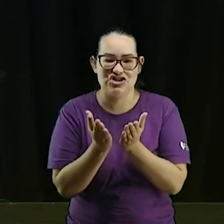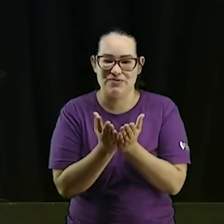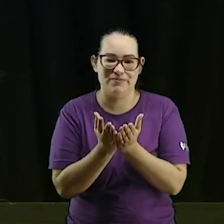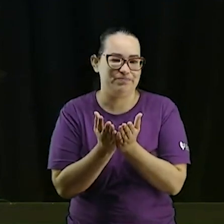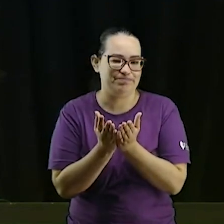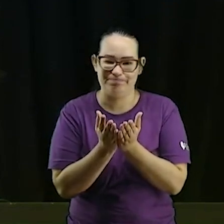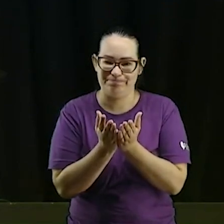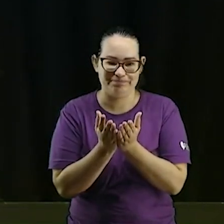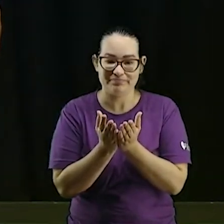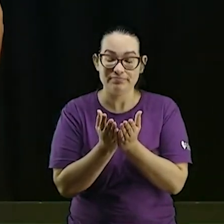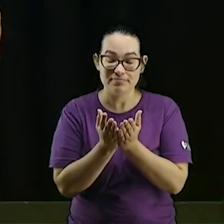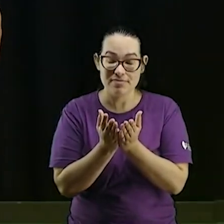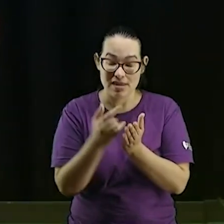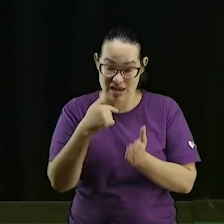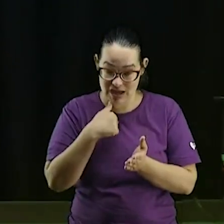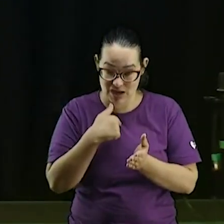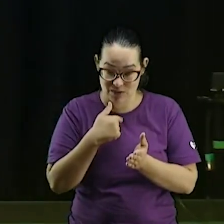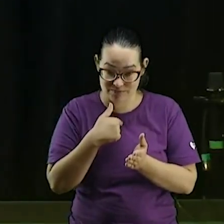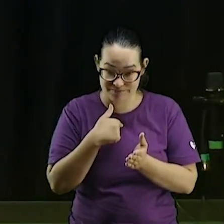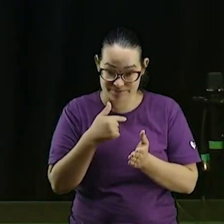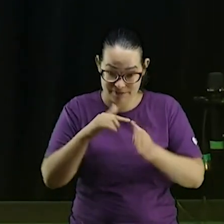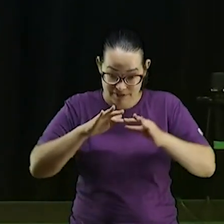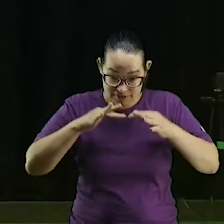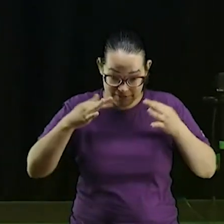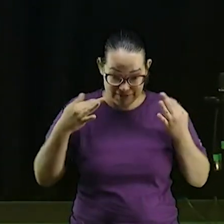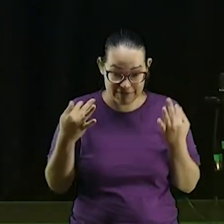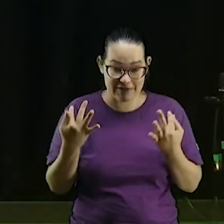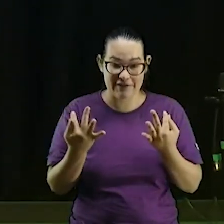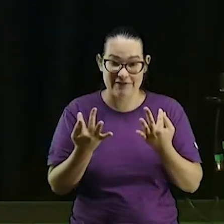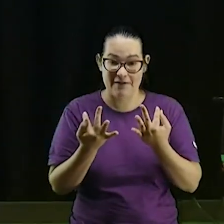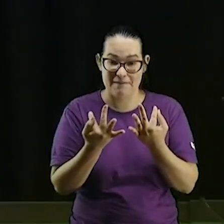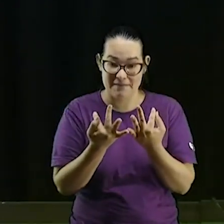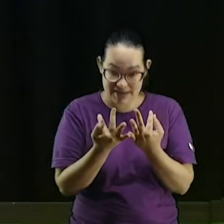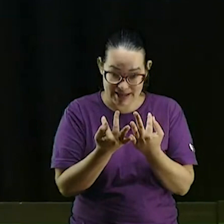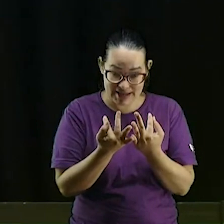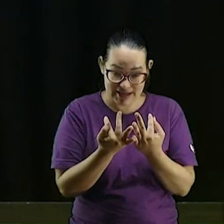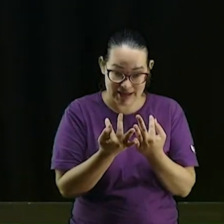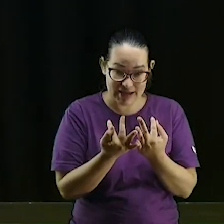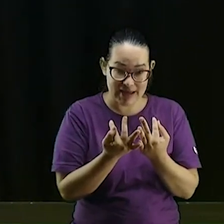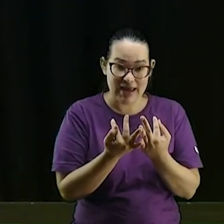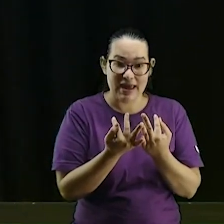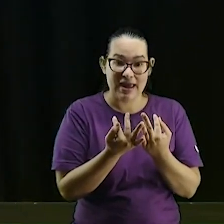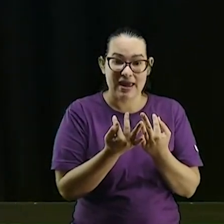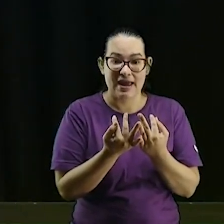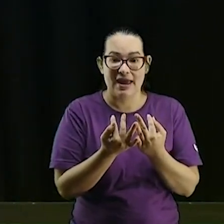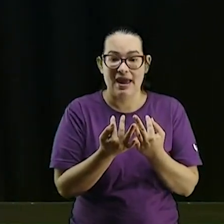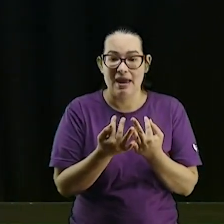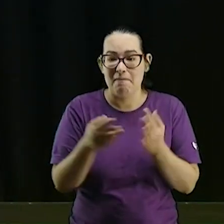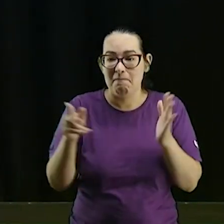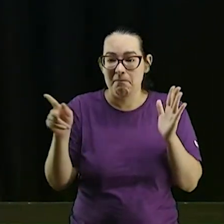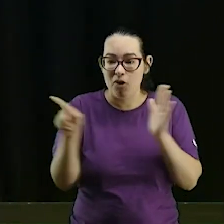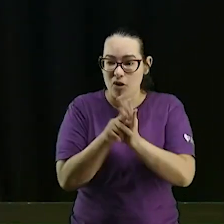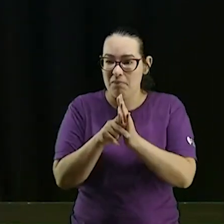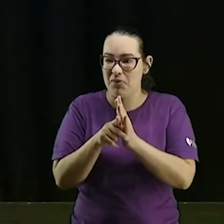eu nasci numa casa que a fortaleza que existia lá era a idolatria